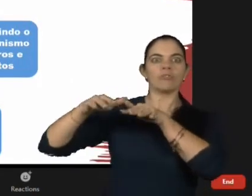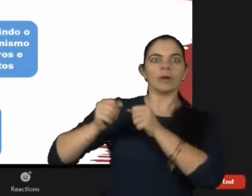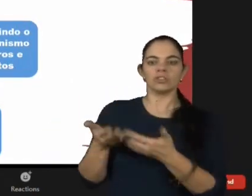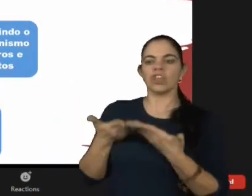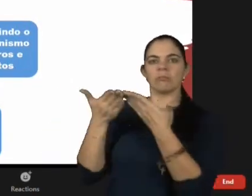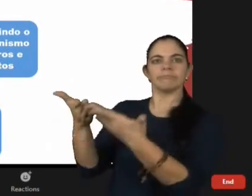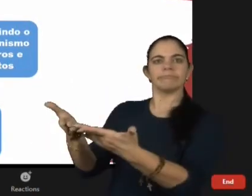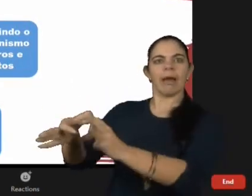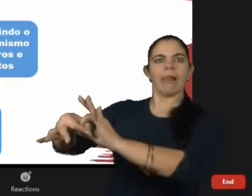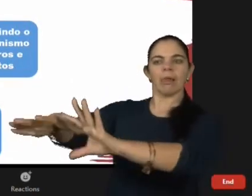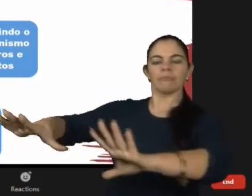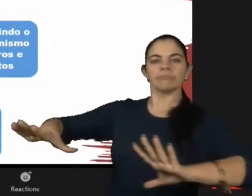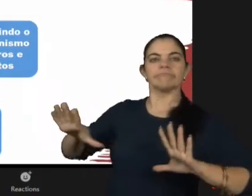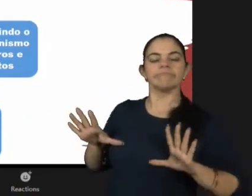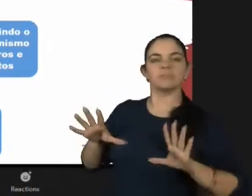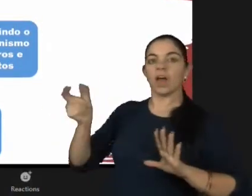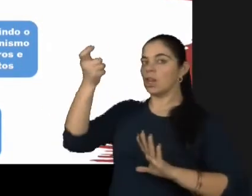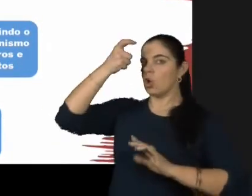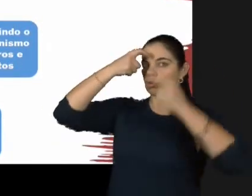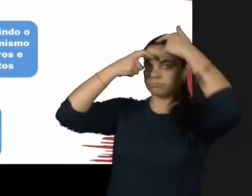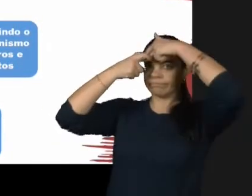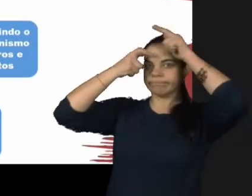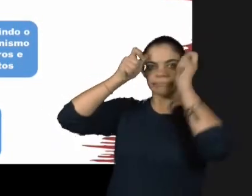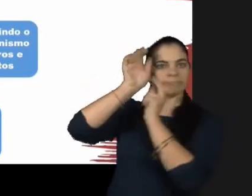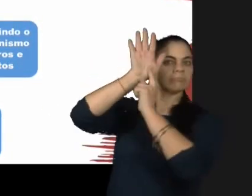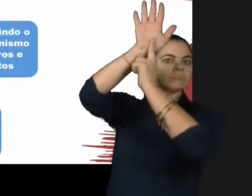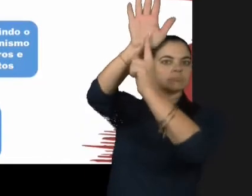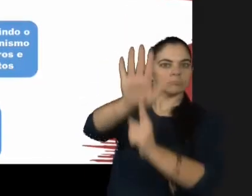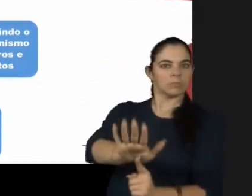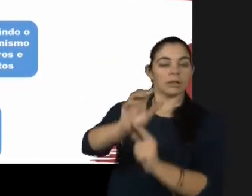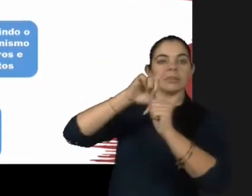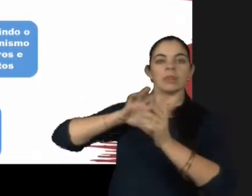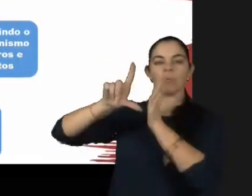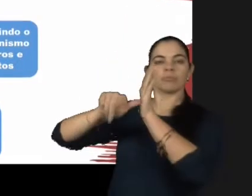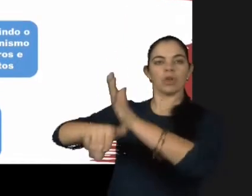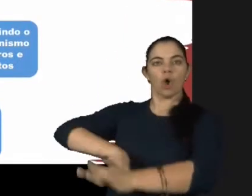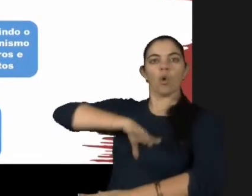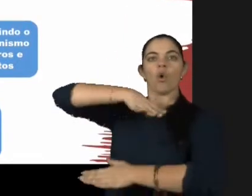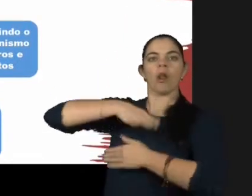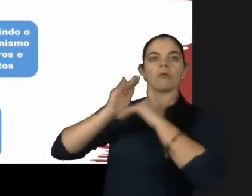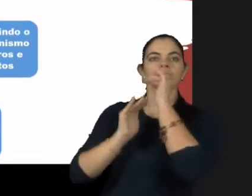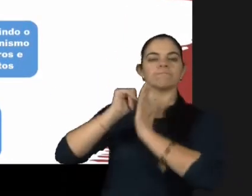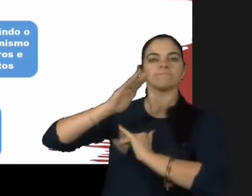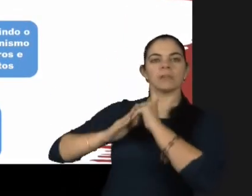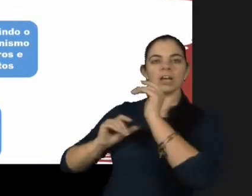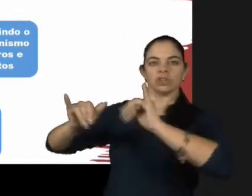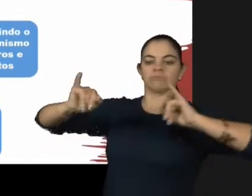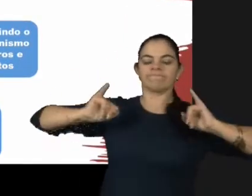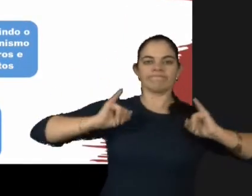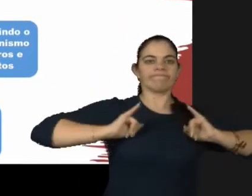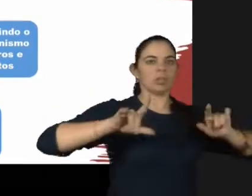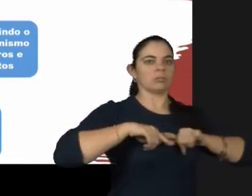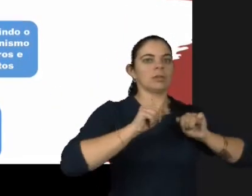consciente e não os bloqueios inconscientes. Passa pela mediação da coragem e da prática do desconforto voluntário